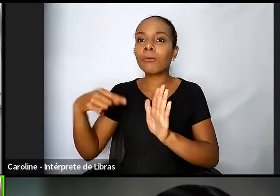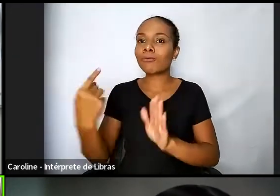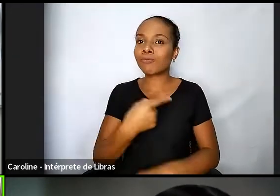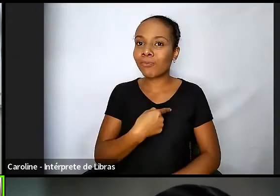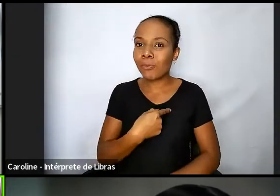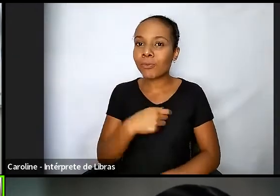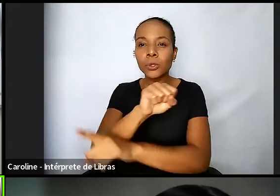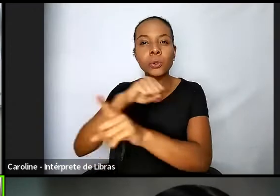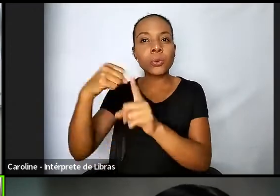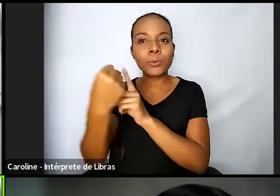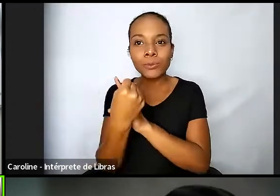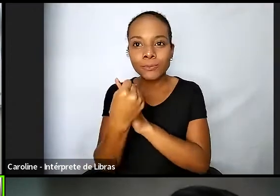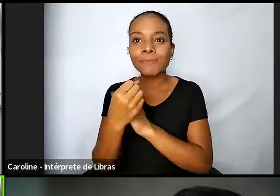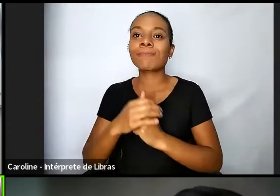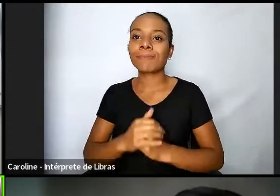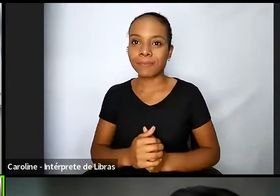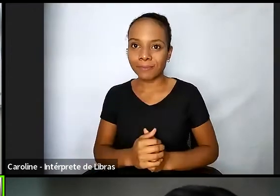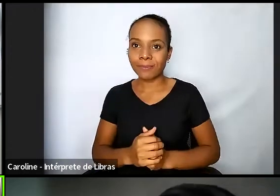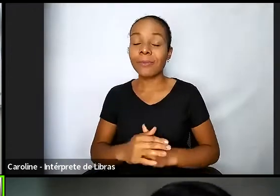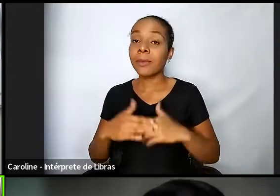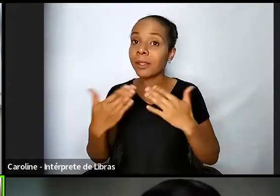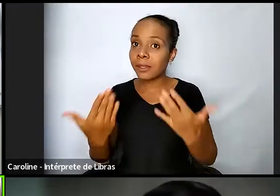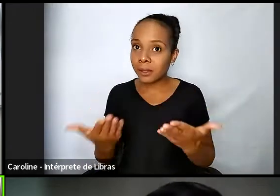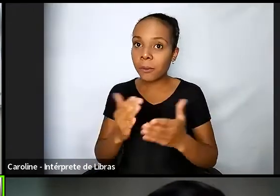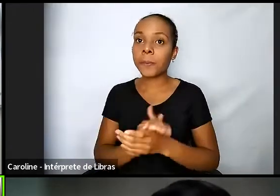fundamental que a gente propicie